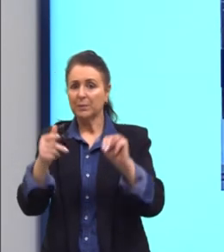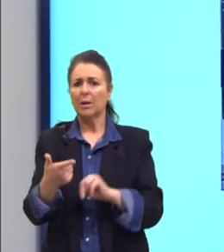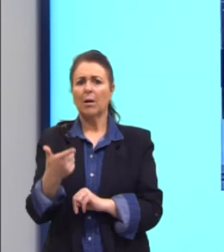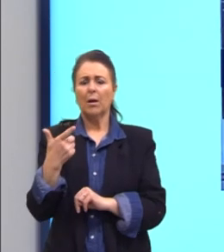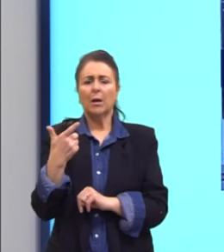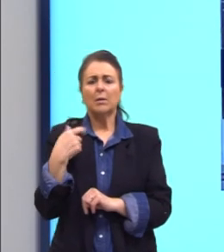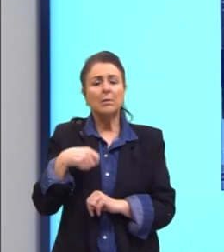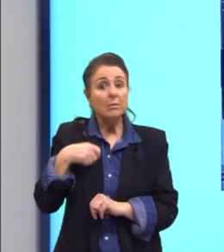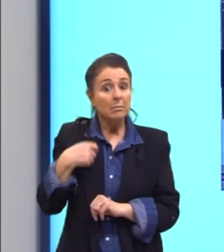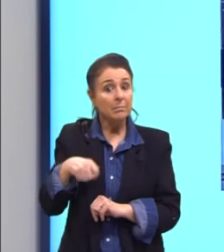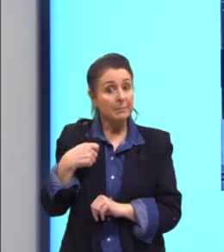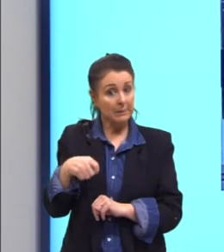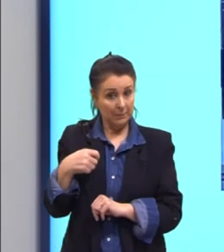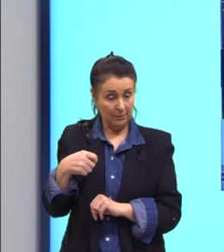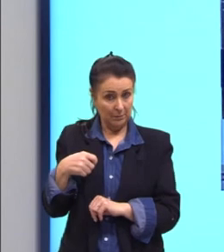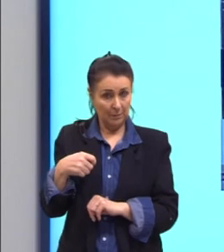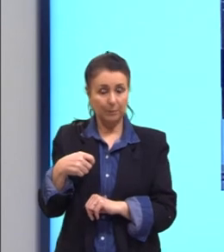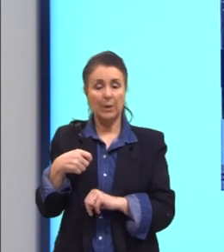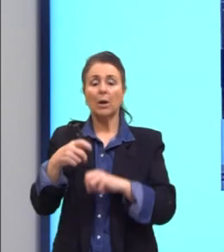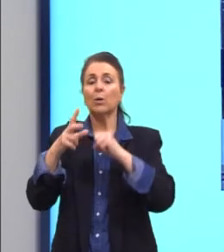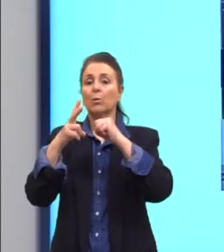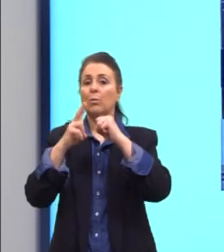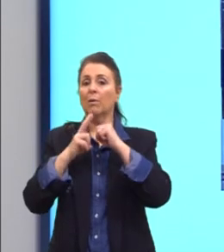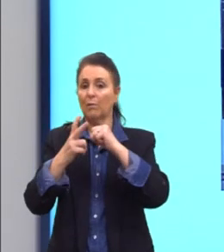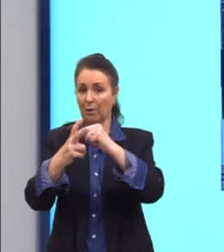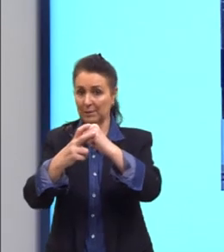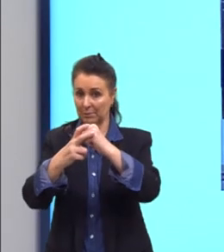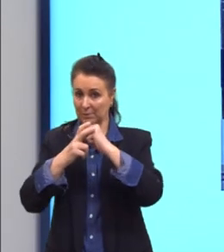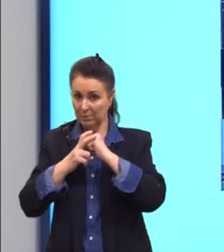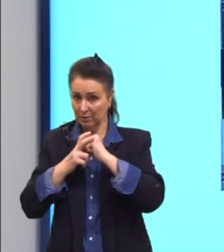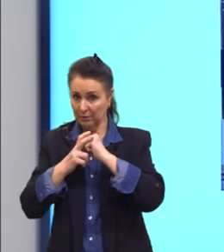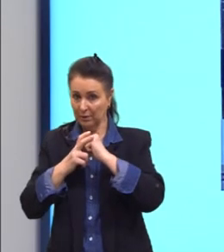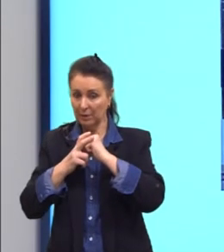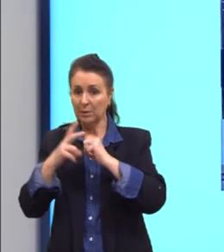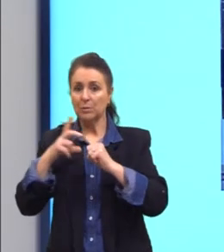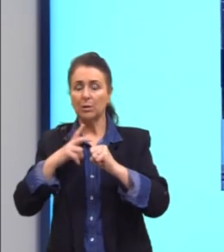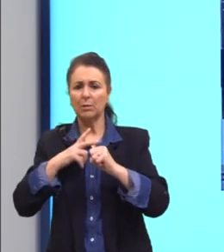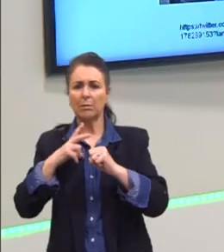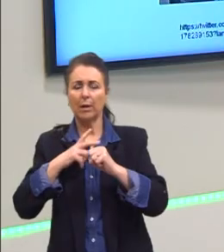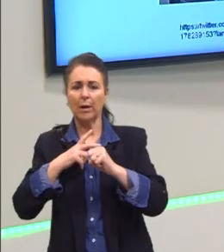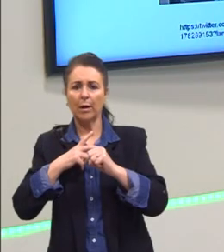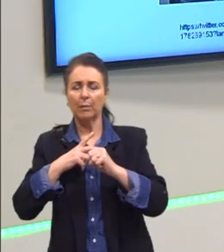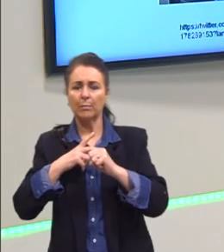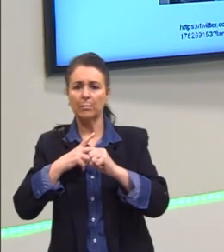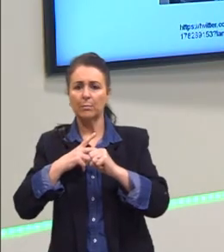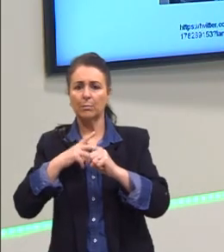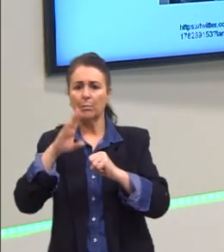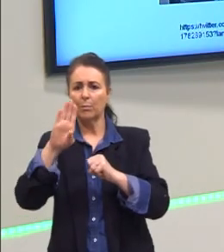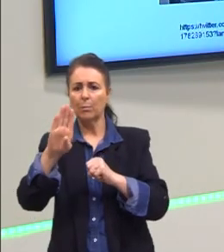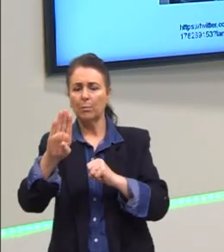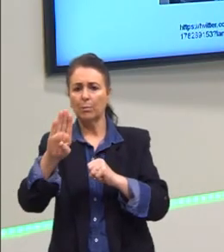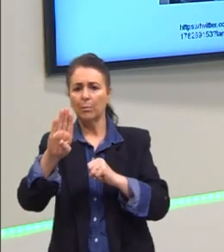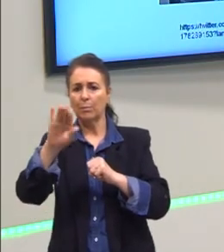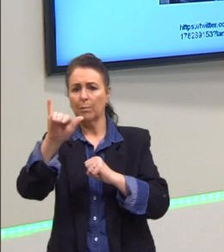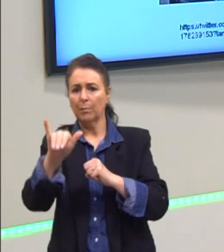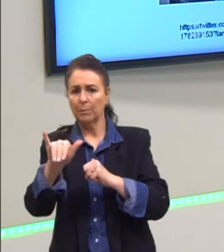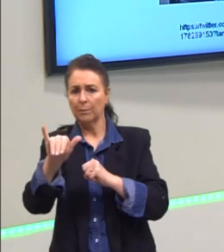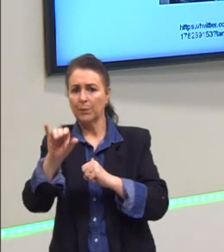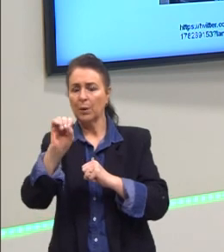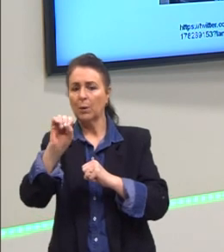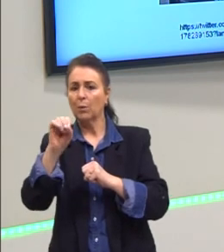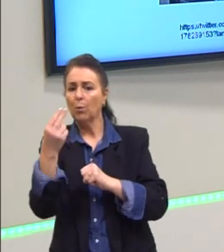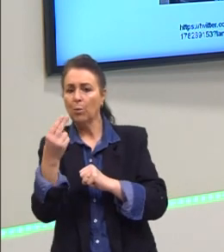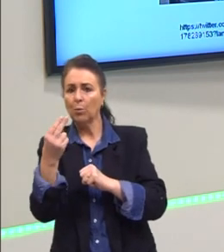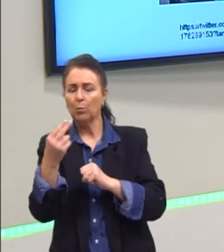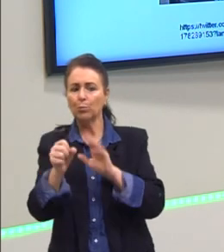necessidade, numa voz passiva, de eu ter um by, e de eu ter um sujeito me